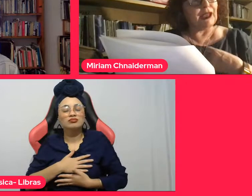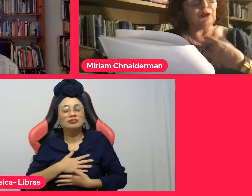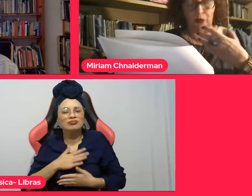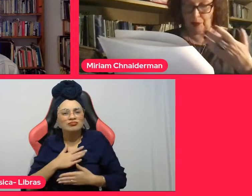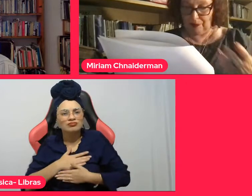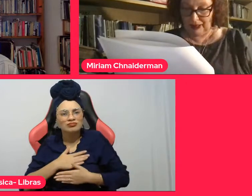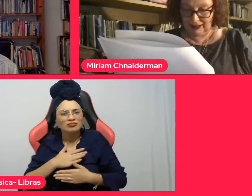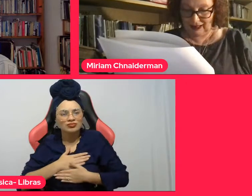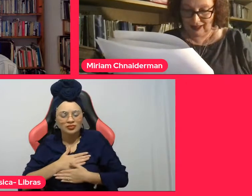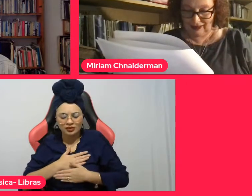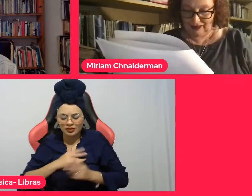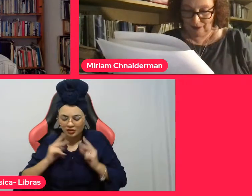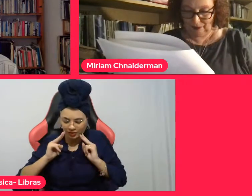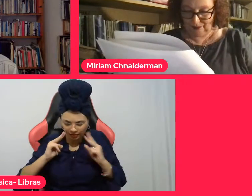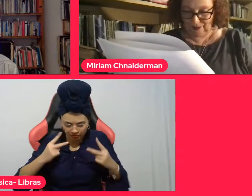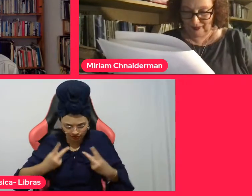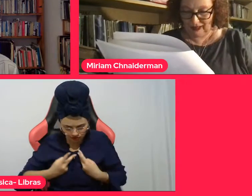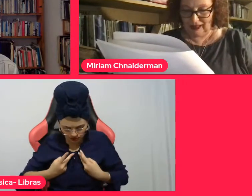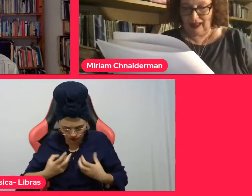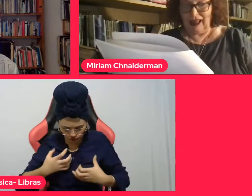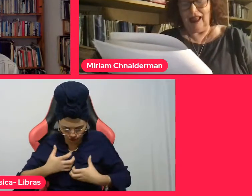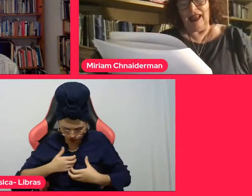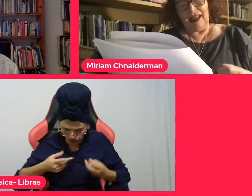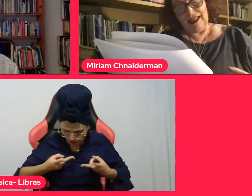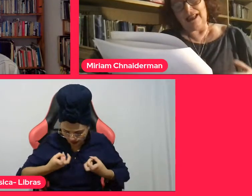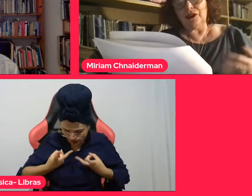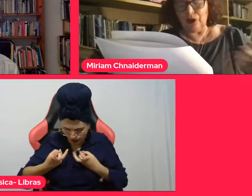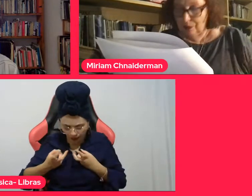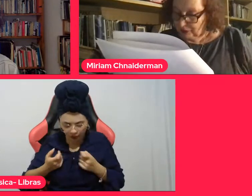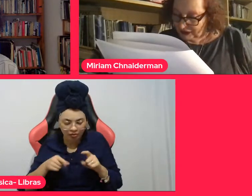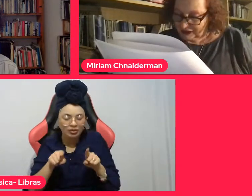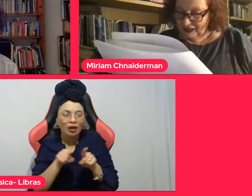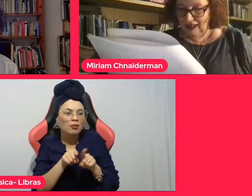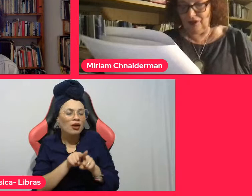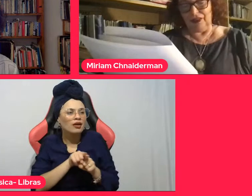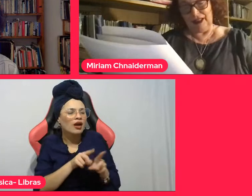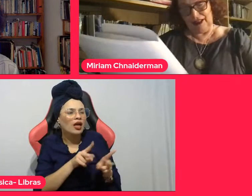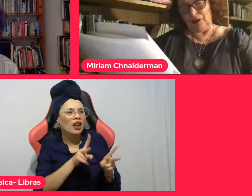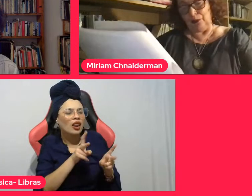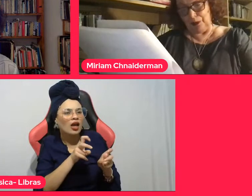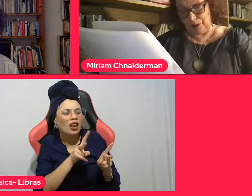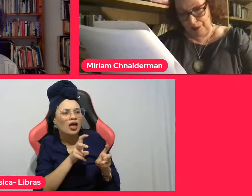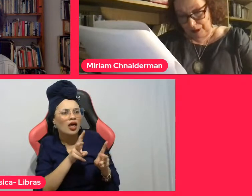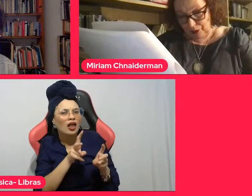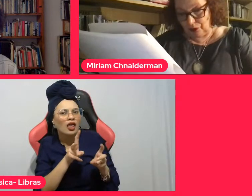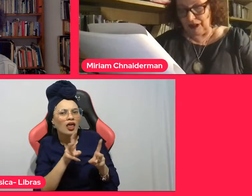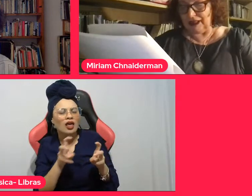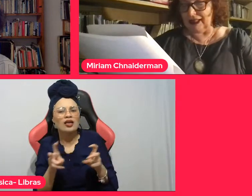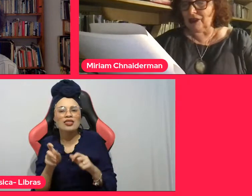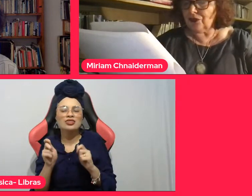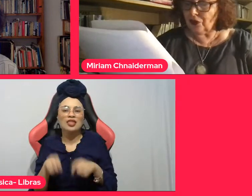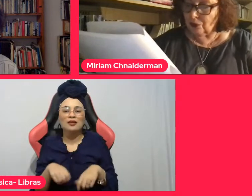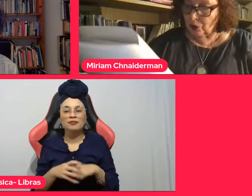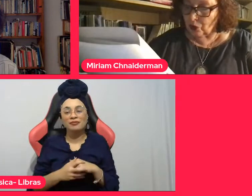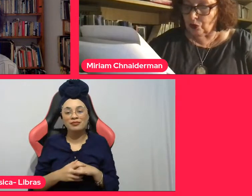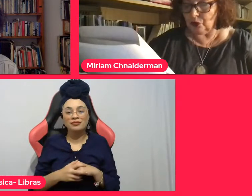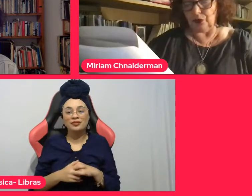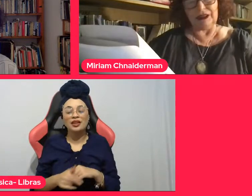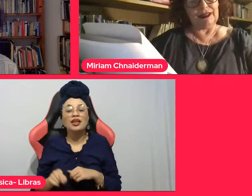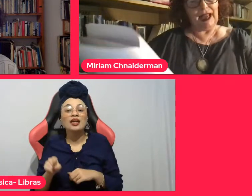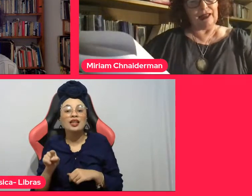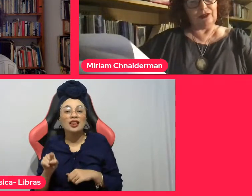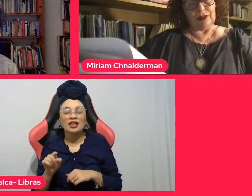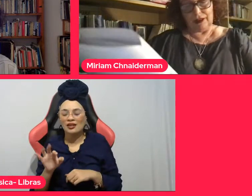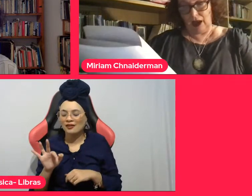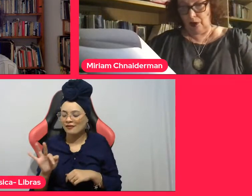como eu tenho com uma paisagem. E, na sua poesia, Fernando Pessoa transformou